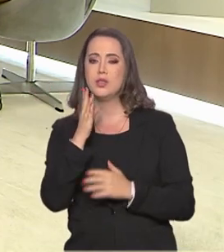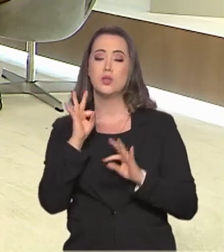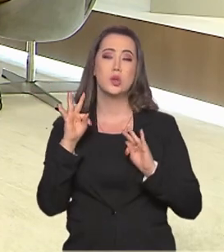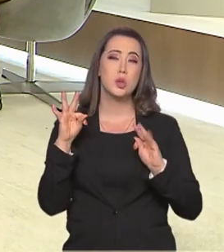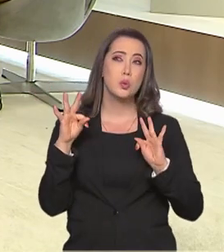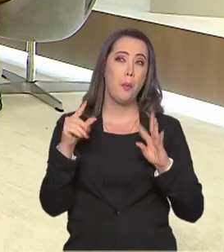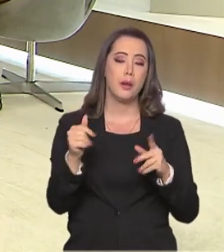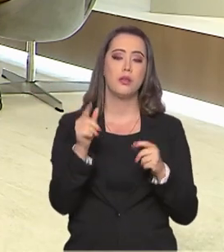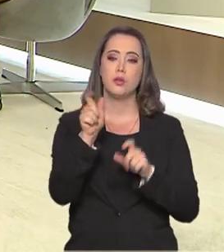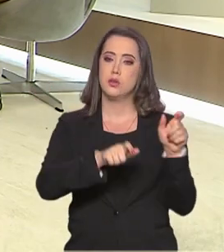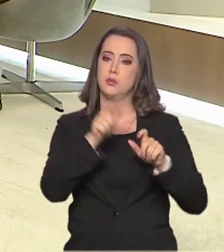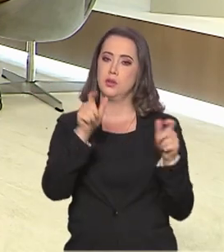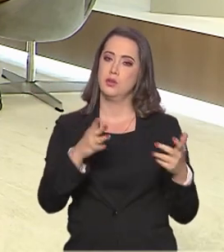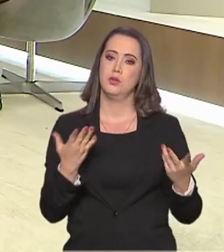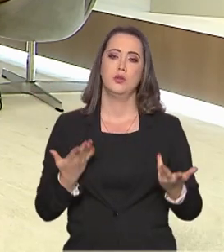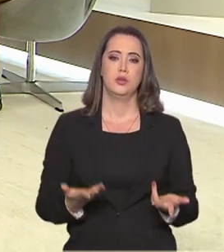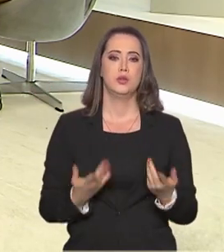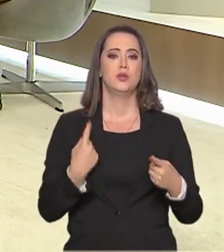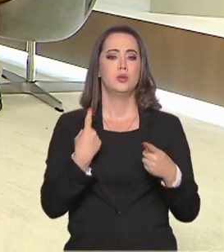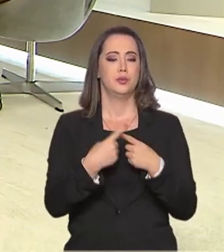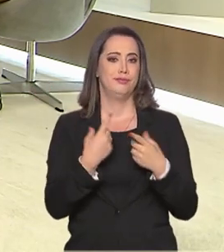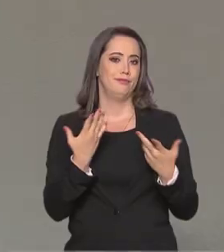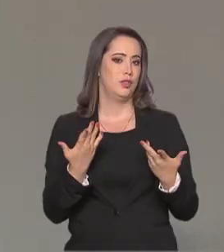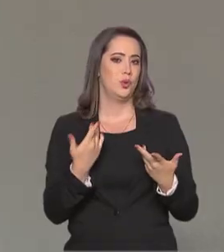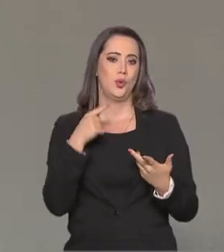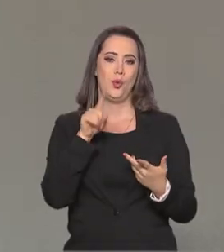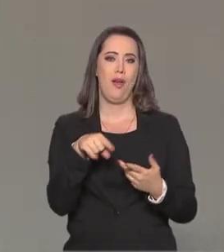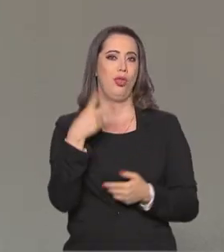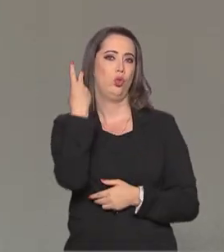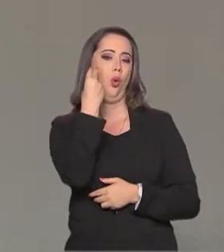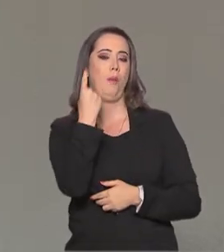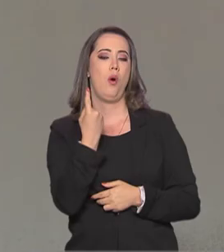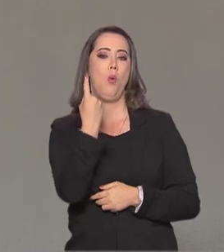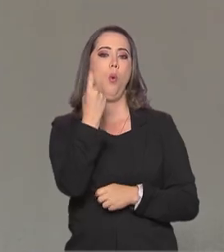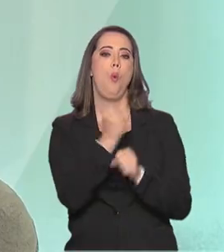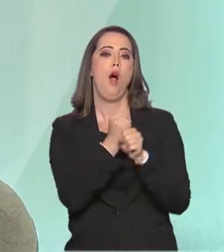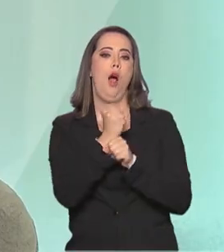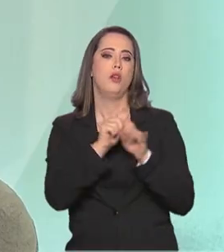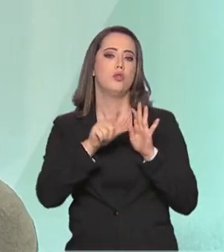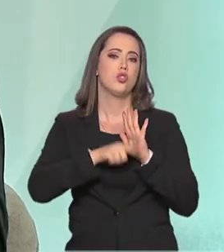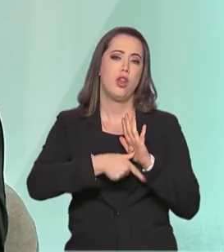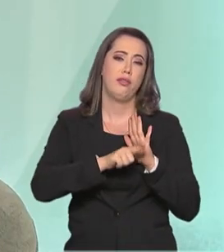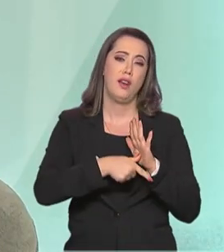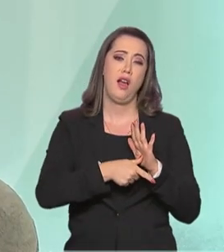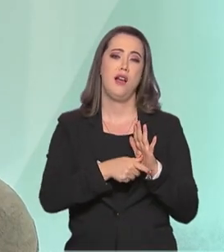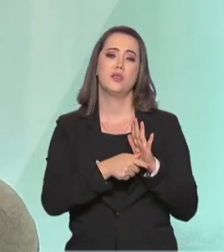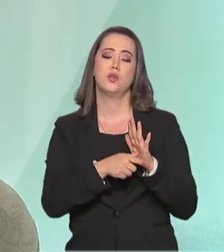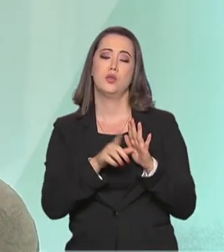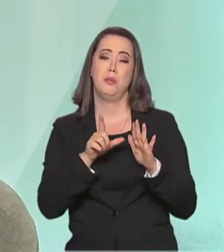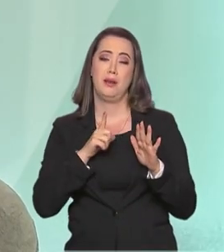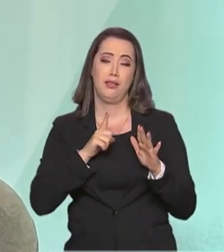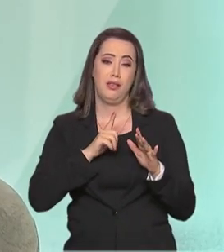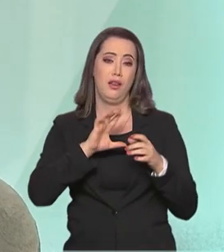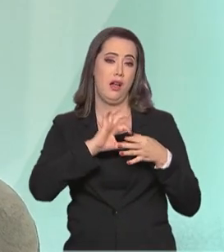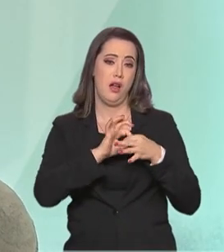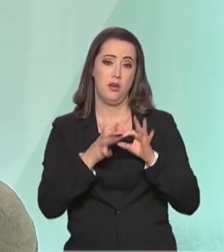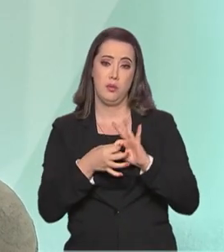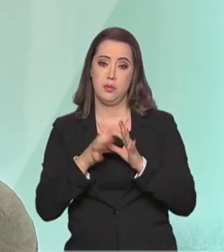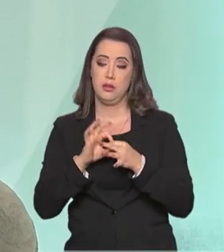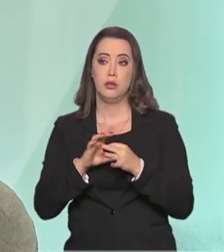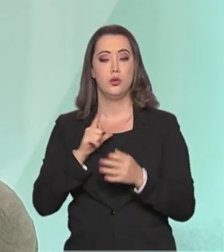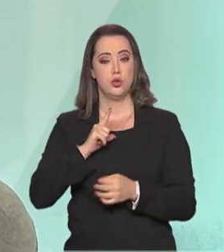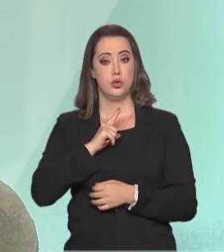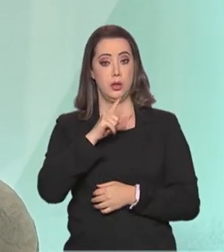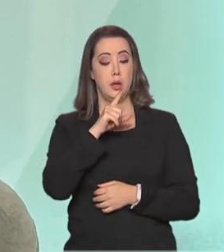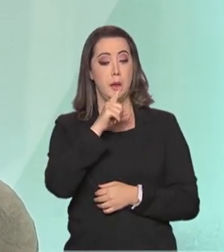mundo, não é casual que uma Olimpíada seja adiada por um ano, né? Então a gente sempre corria o risco de ter ou não